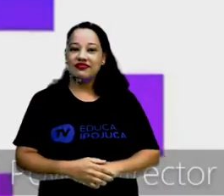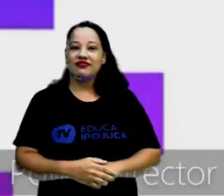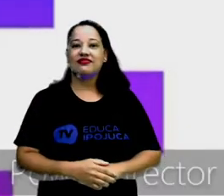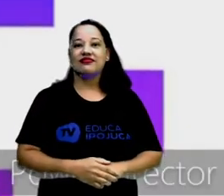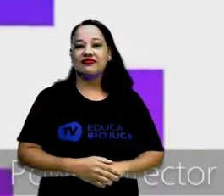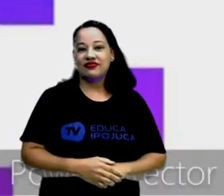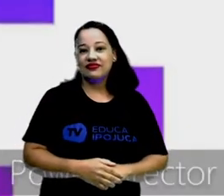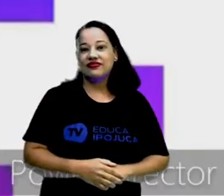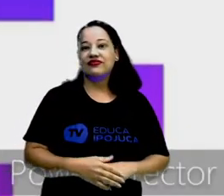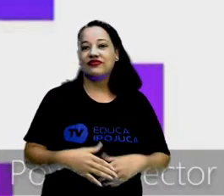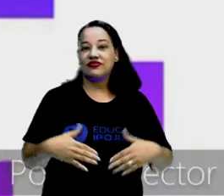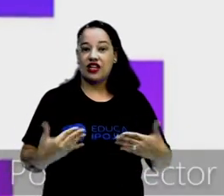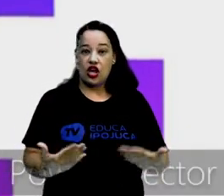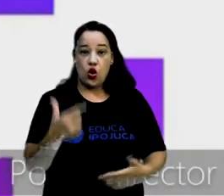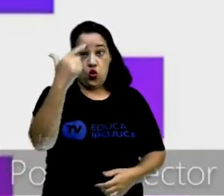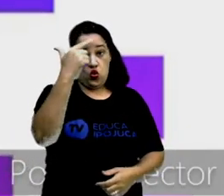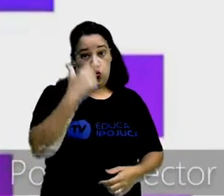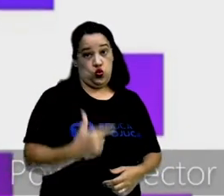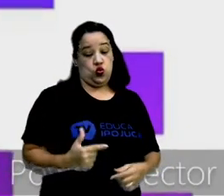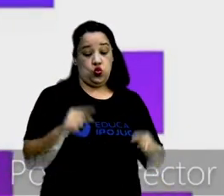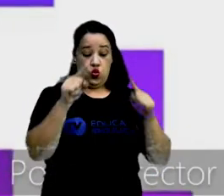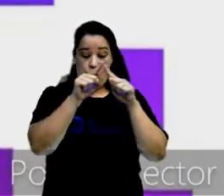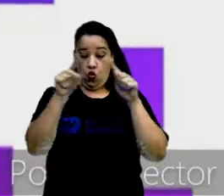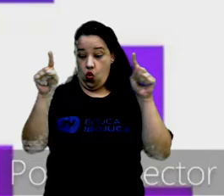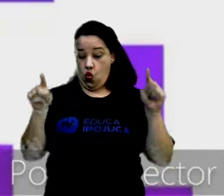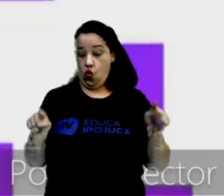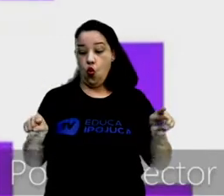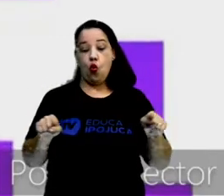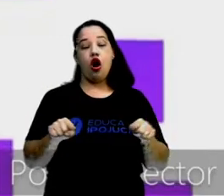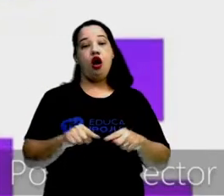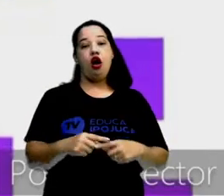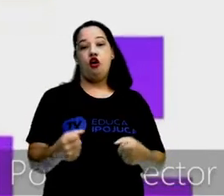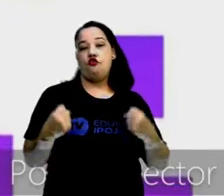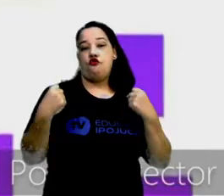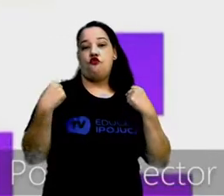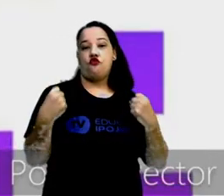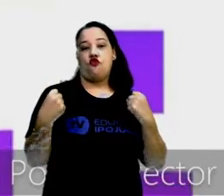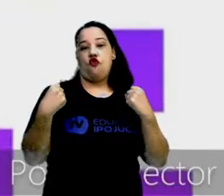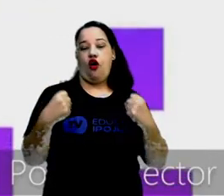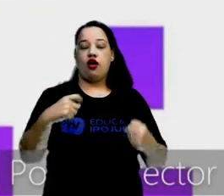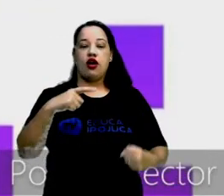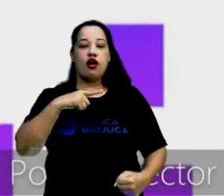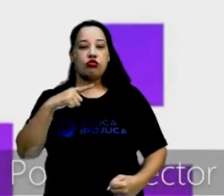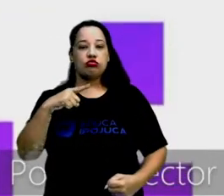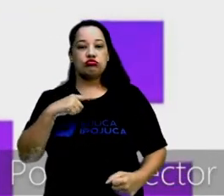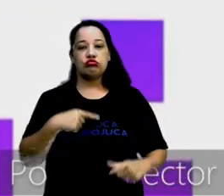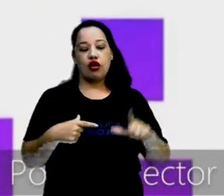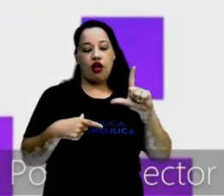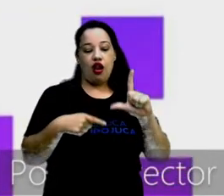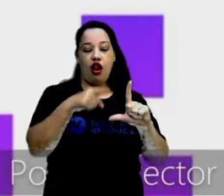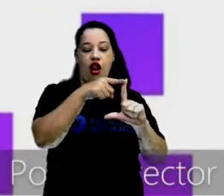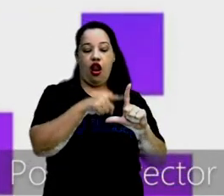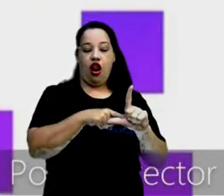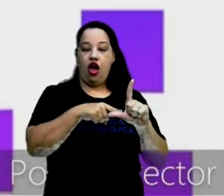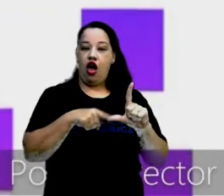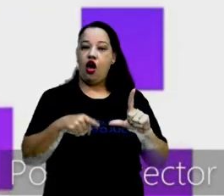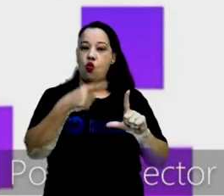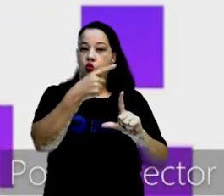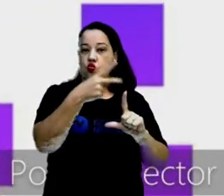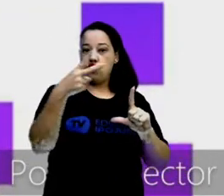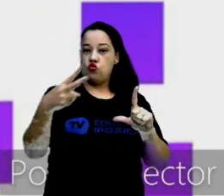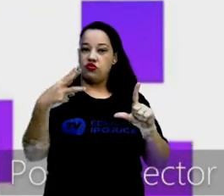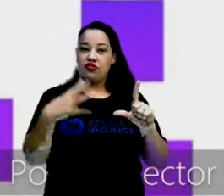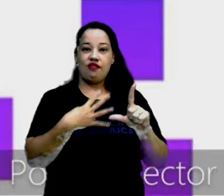Eu sou o quadrado, sou forte demais, tenho quatro lados e todos